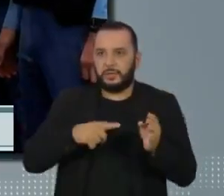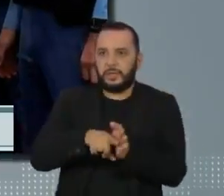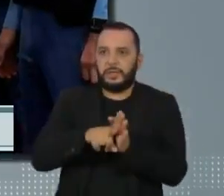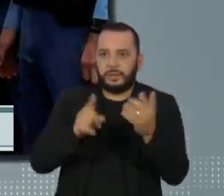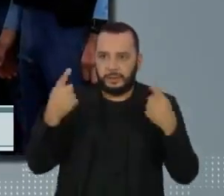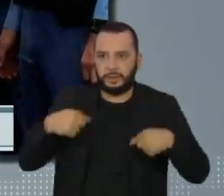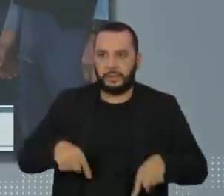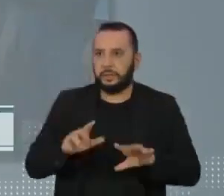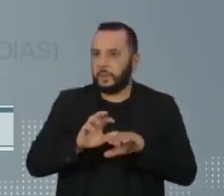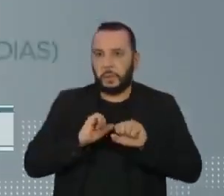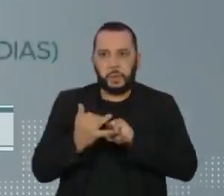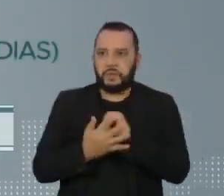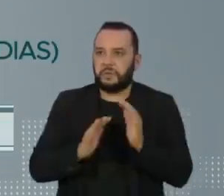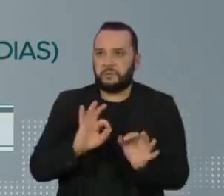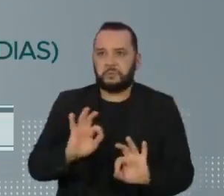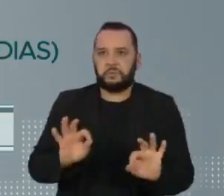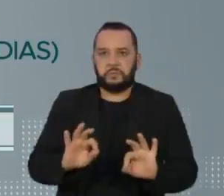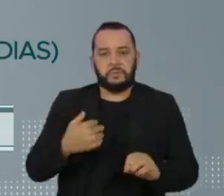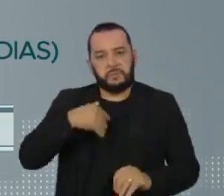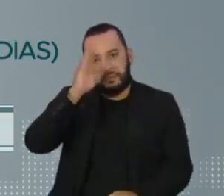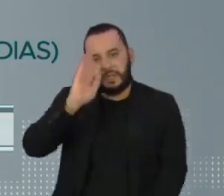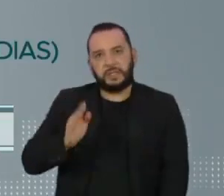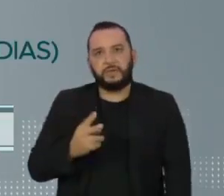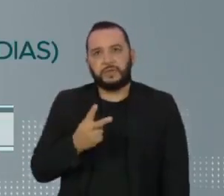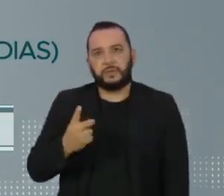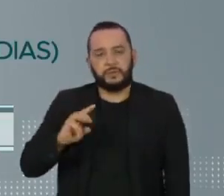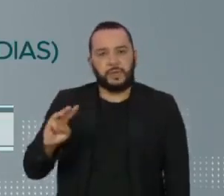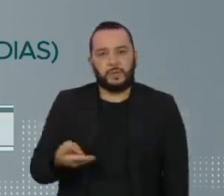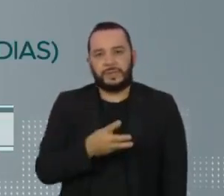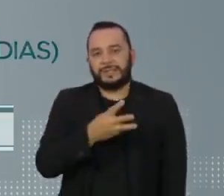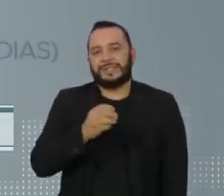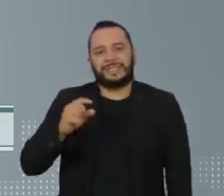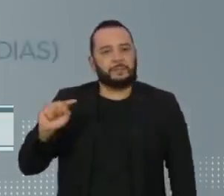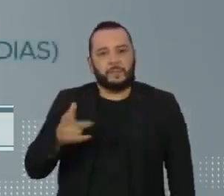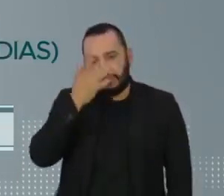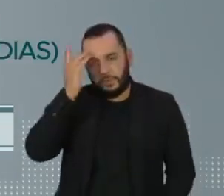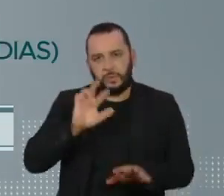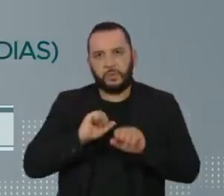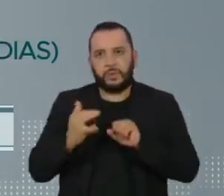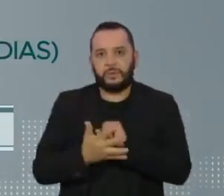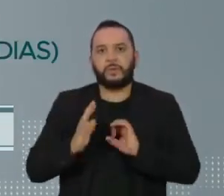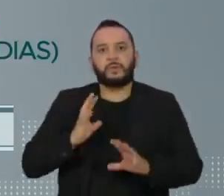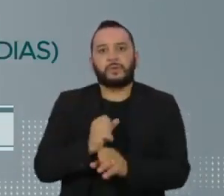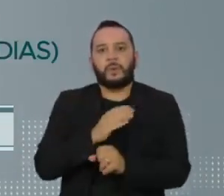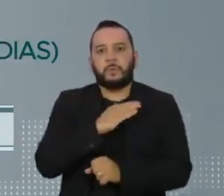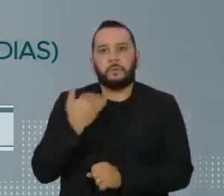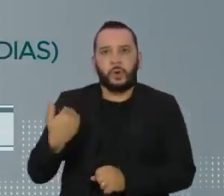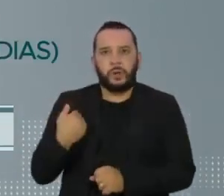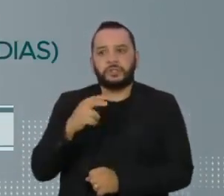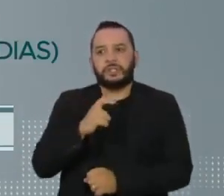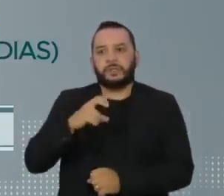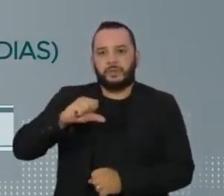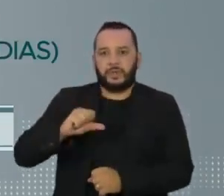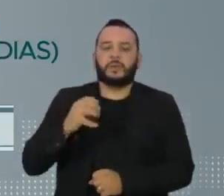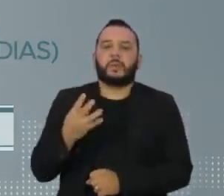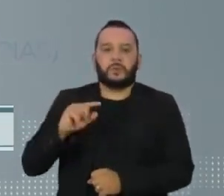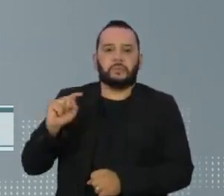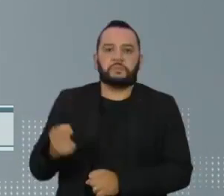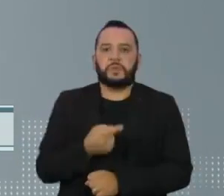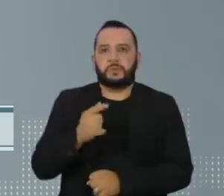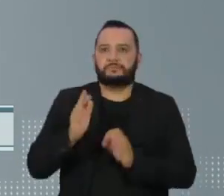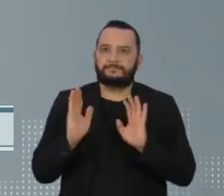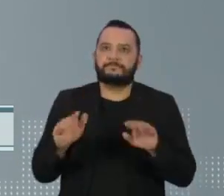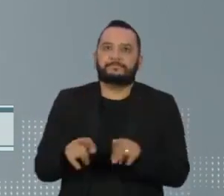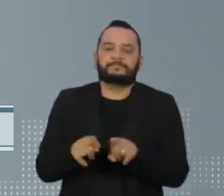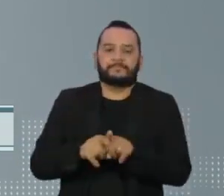testes que deram negativo. O Brasil tem mais de 21 milhões e 300 mil infectados. O total de vítimas ultrapassou 594 mil.